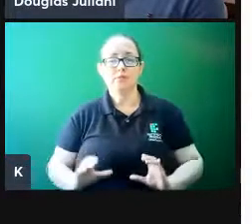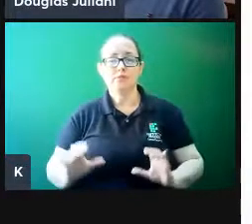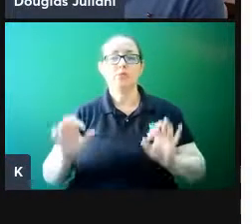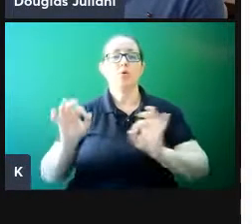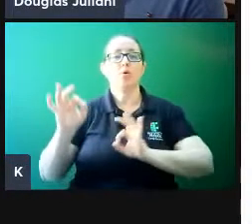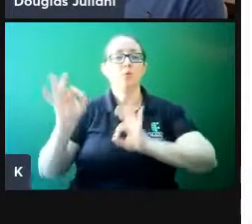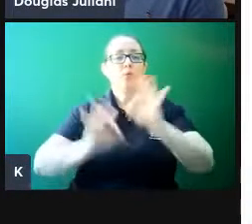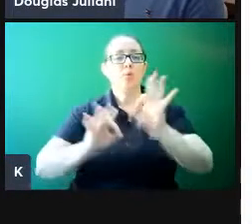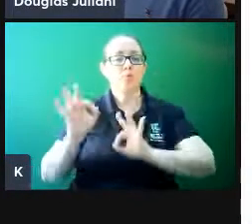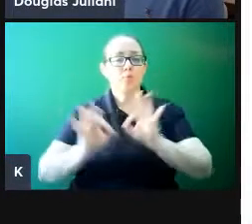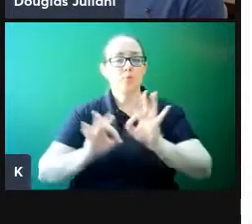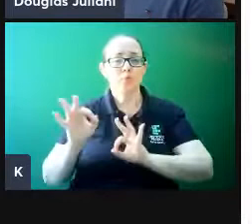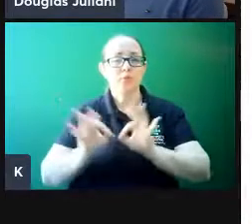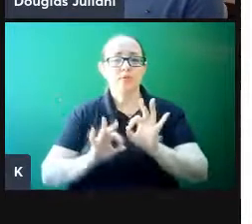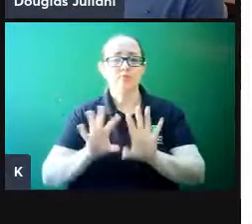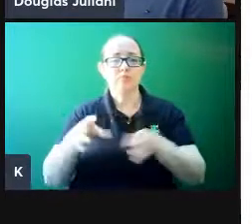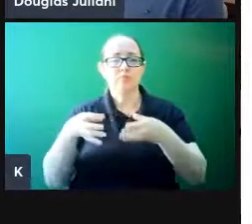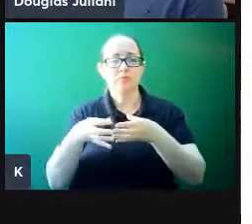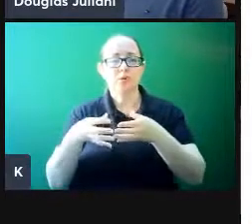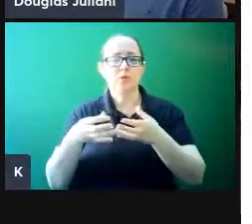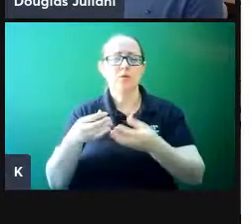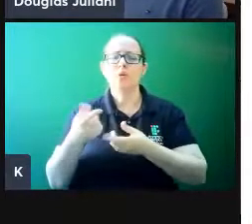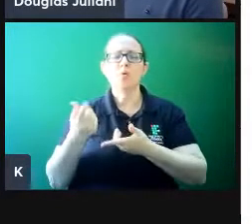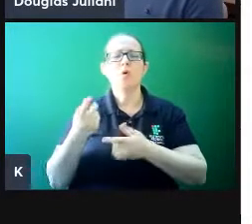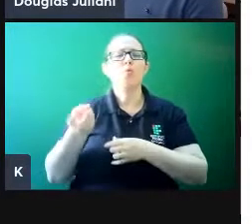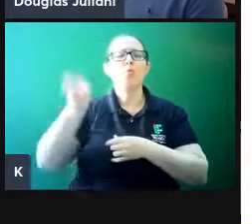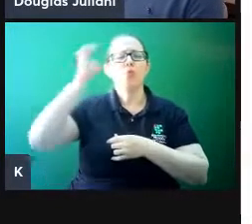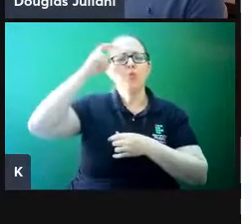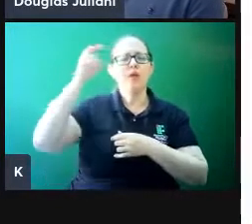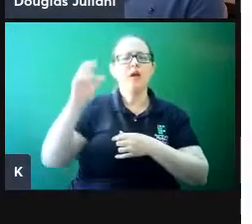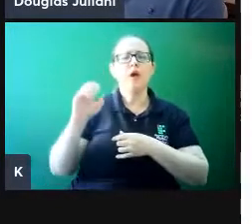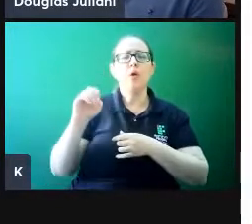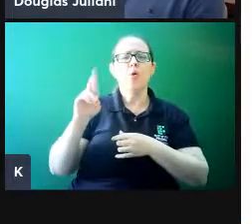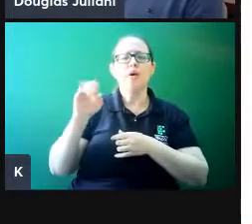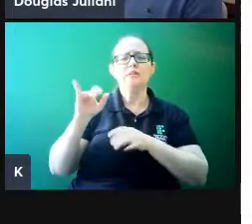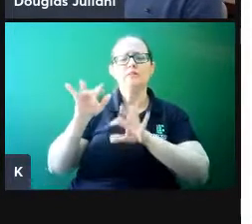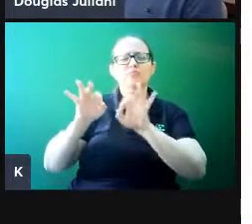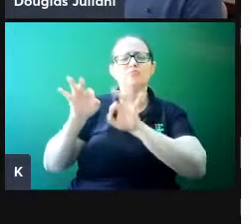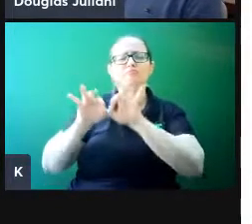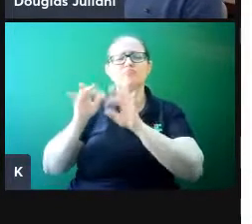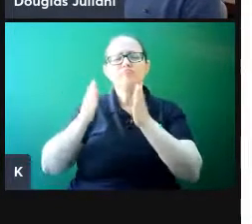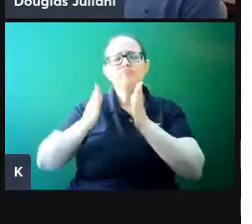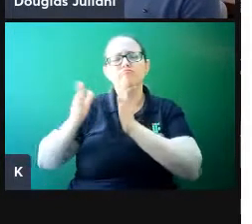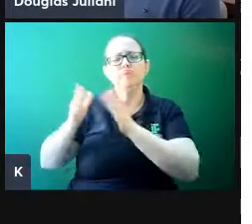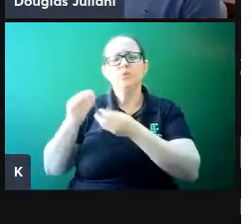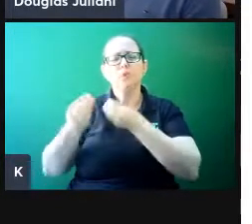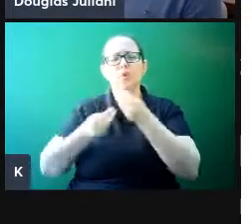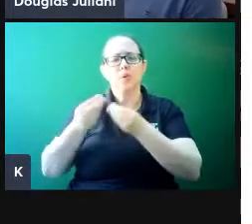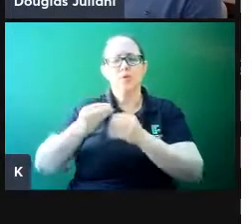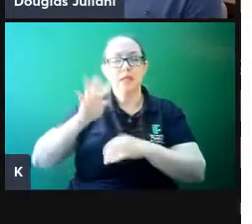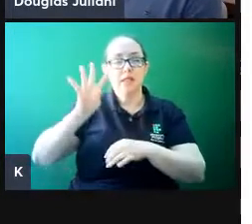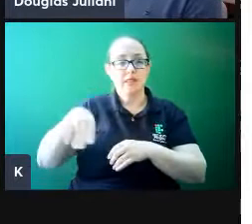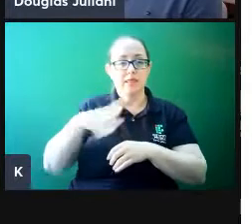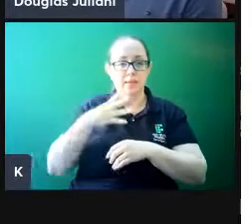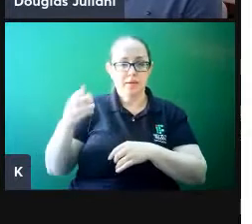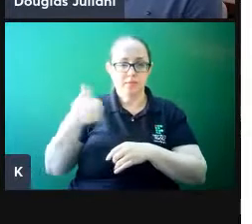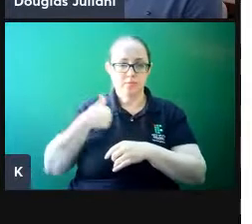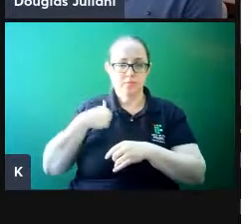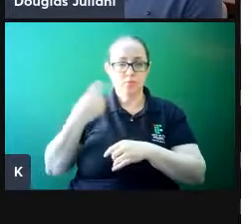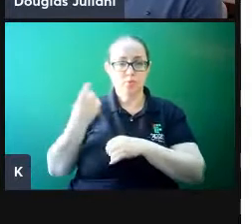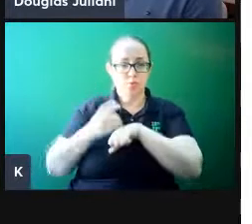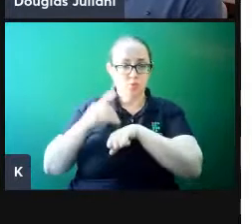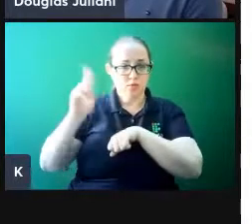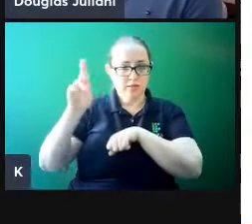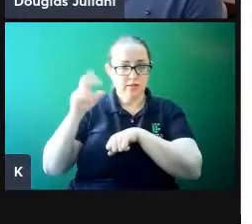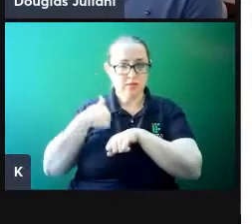traçar esse paralelo. O que é a cultura organizacional? Aqui eu trouxe uma tabela da minha tese de doutorado, lá eu estudei um